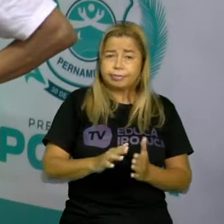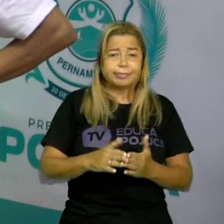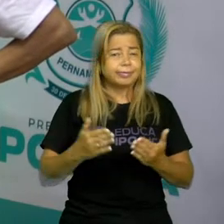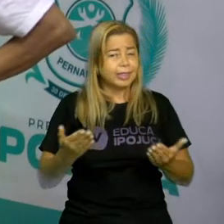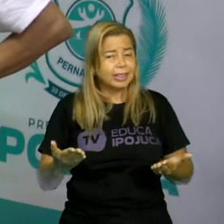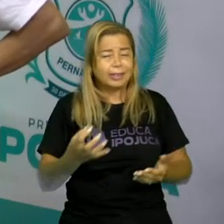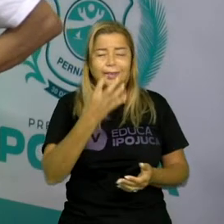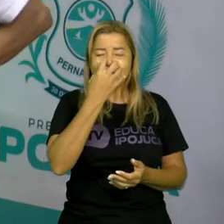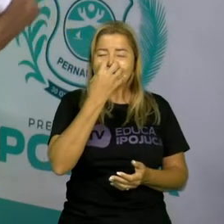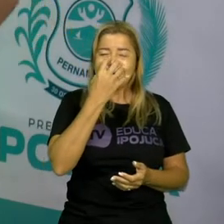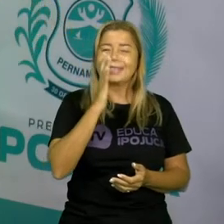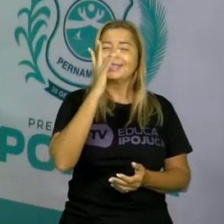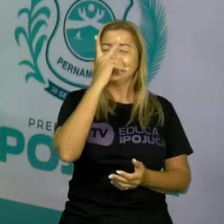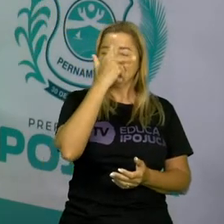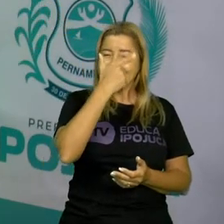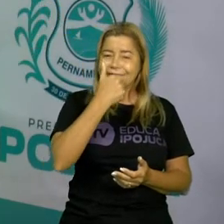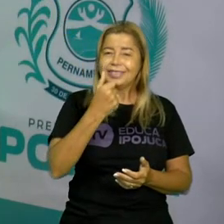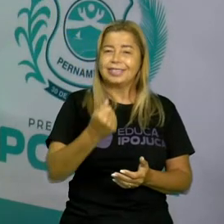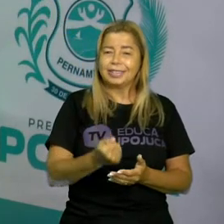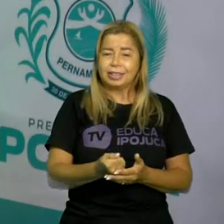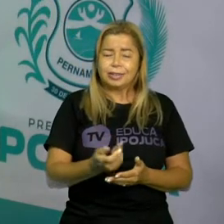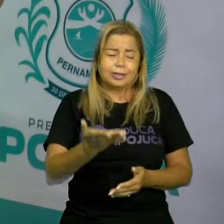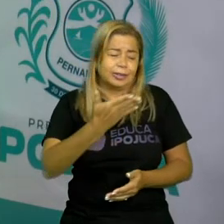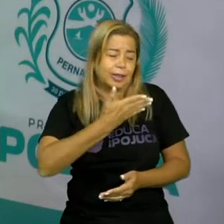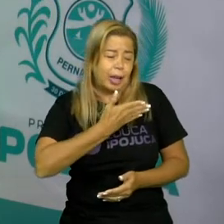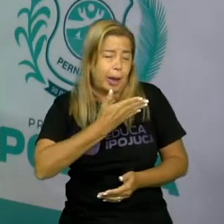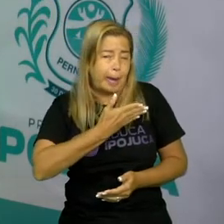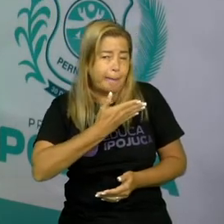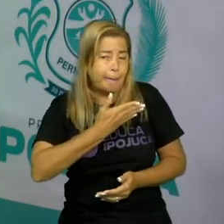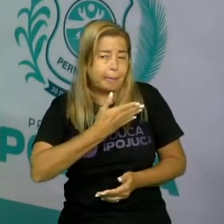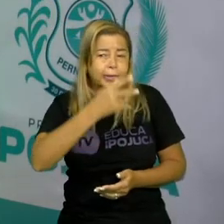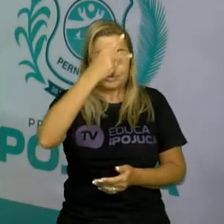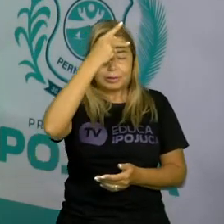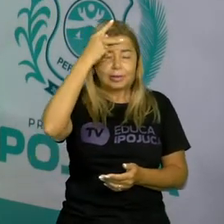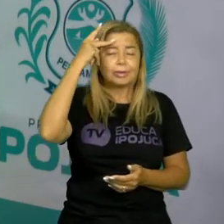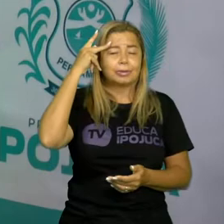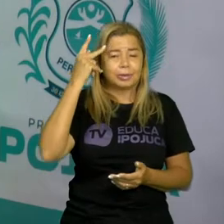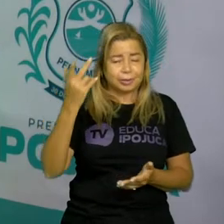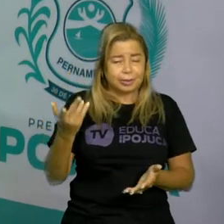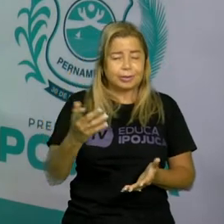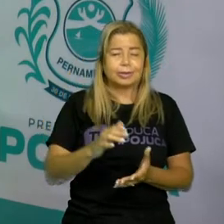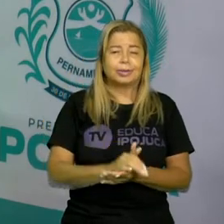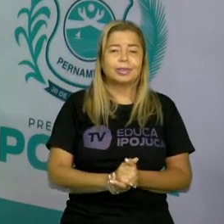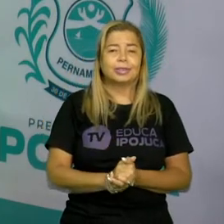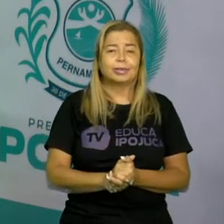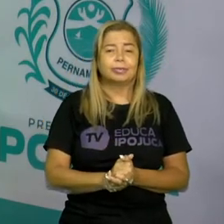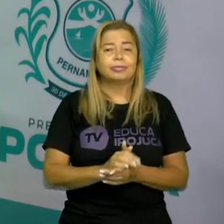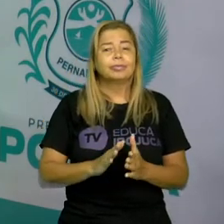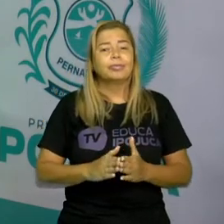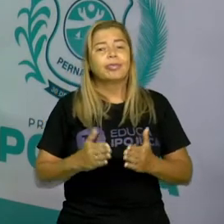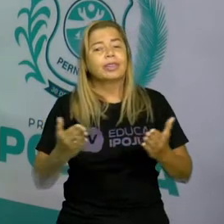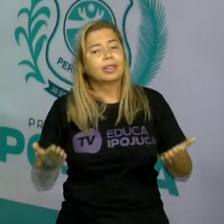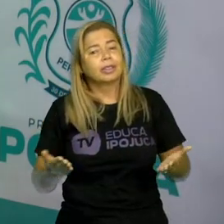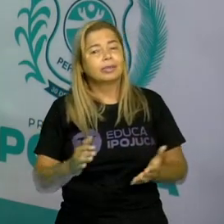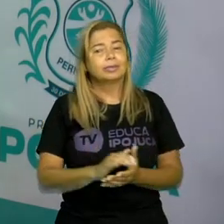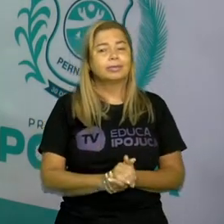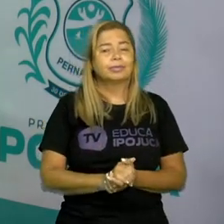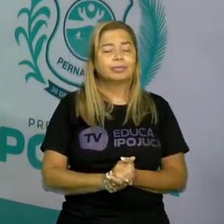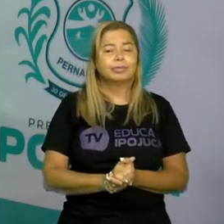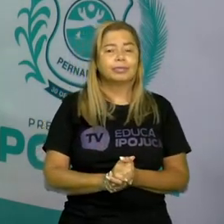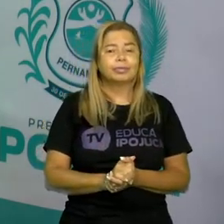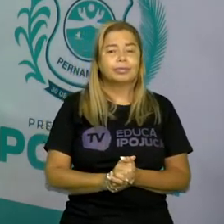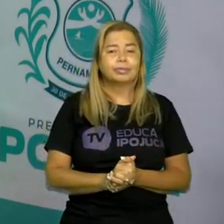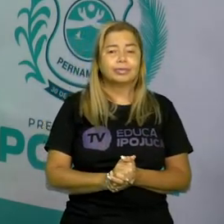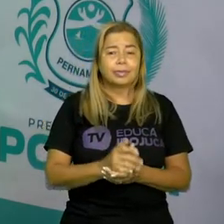maravilhoso, né? Ainda quer ser amigo do homem. E é, né? Amigo do homem. Então, esse